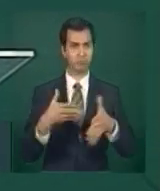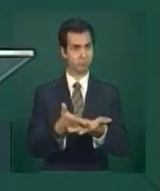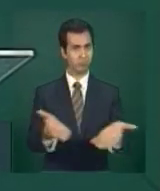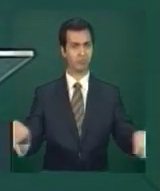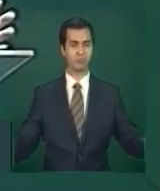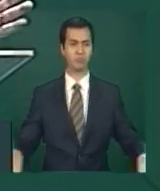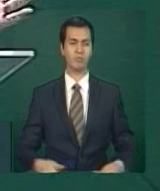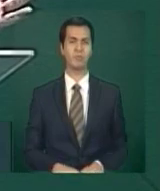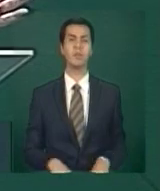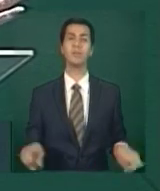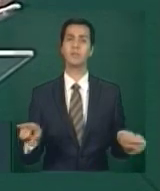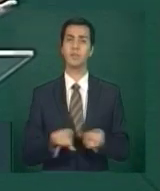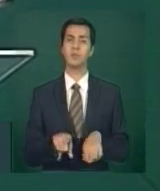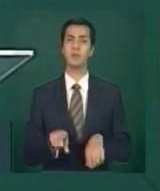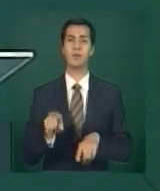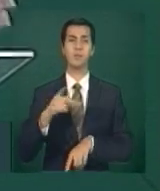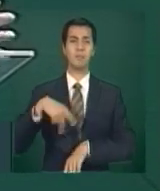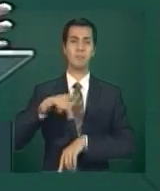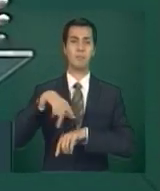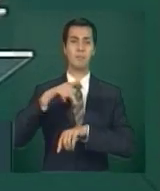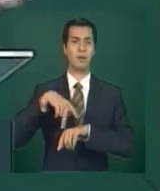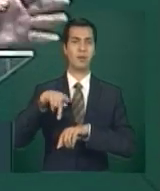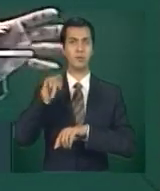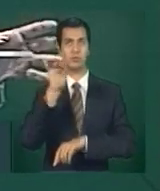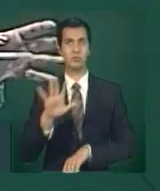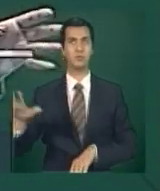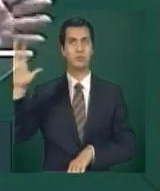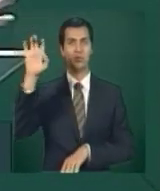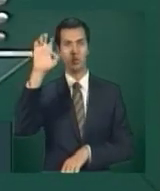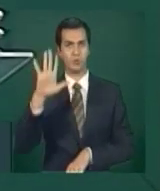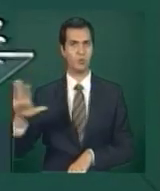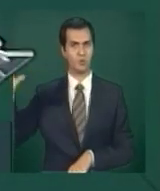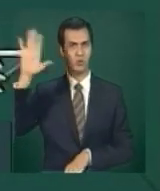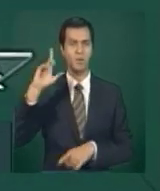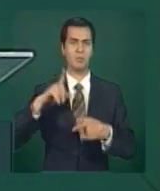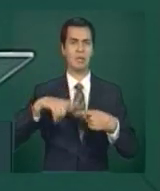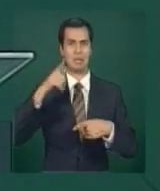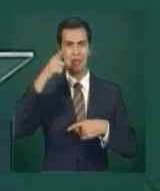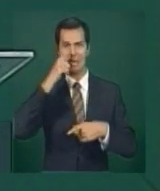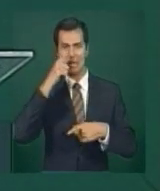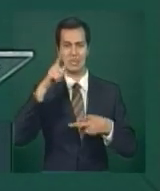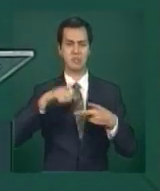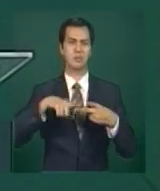na Europa, Grécia, Portugal, Espanha,